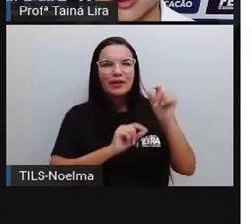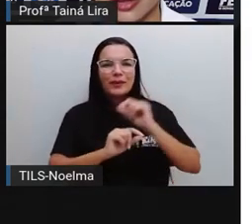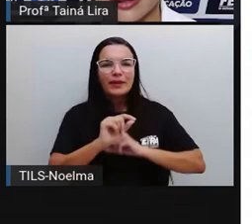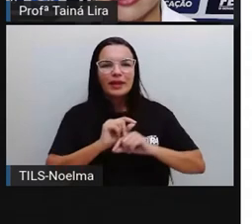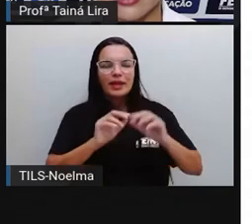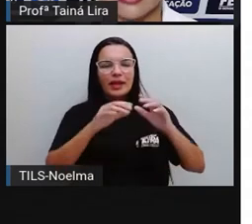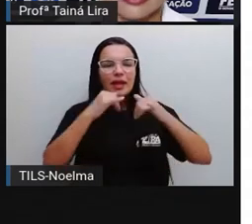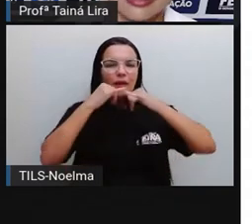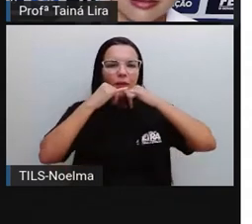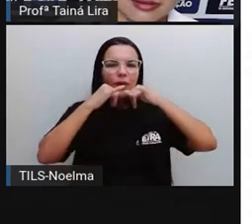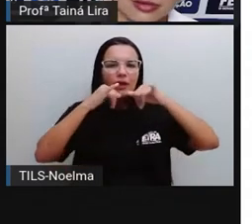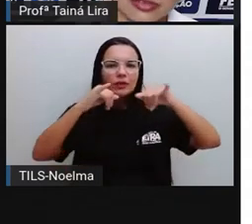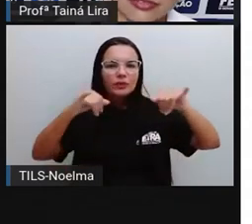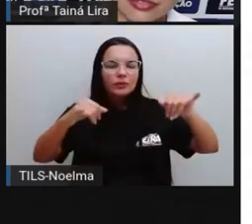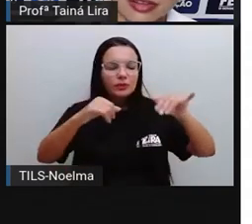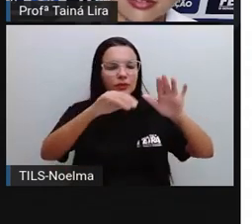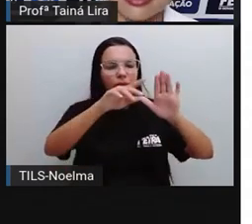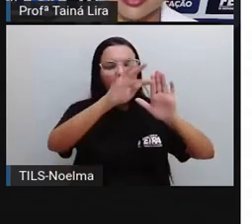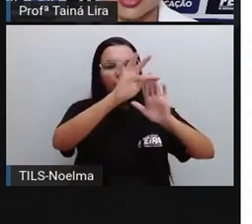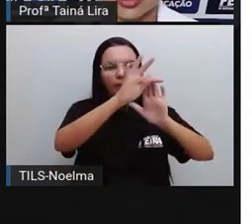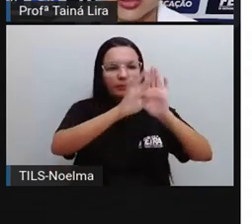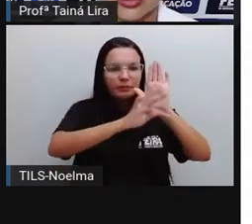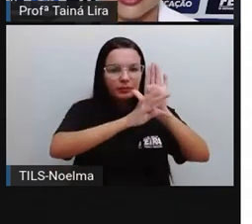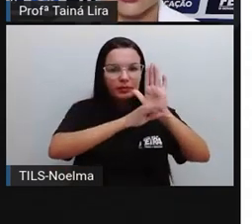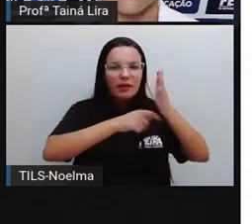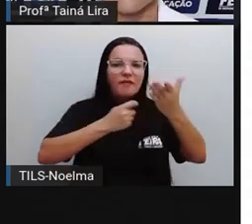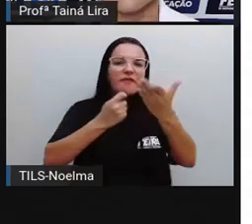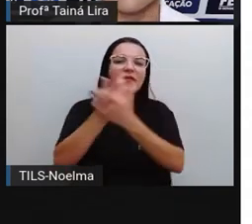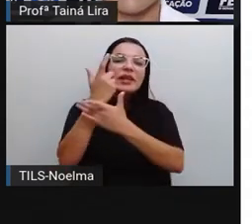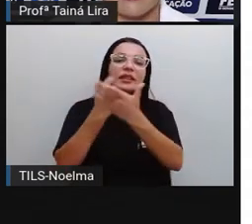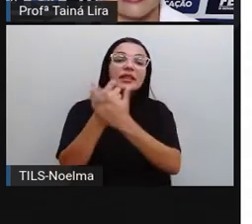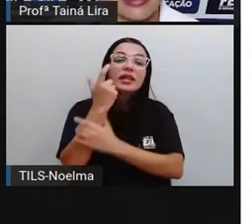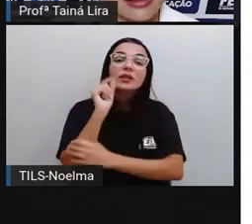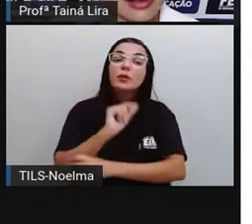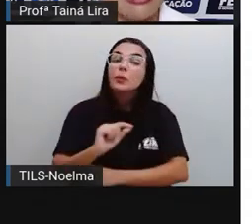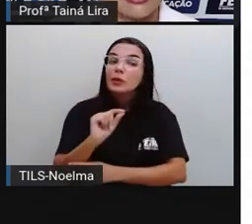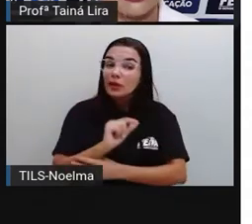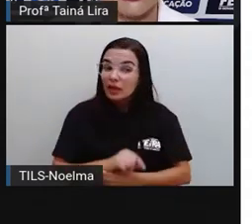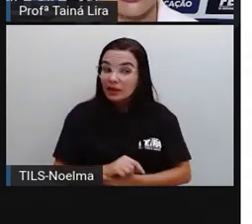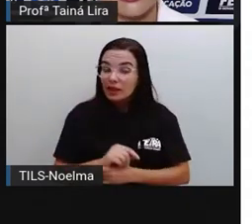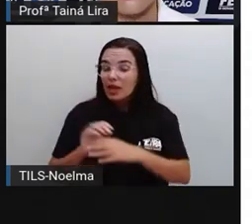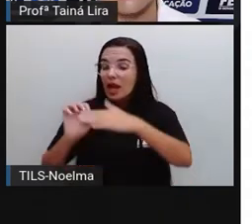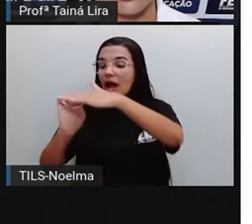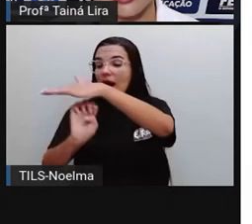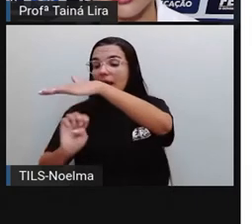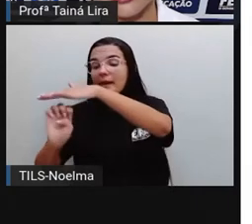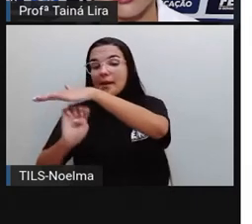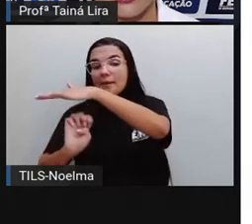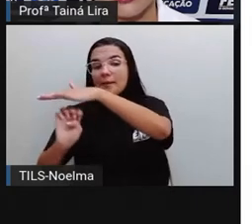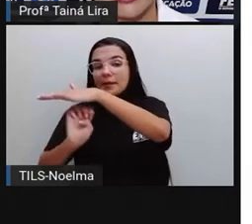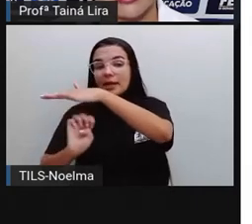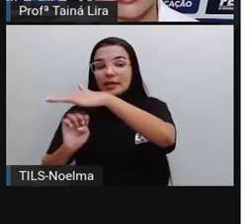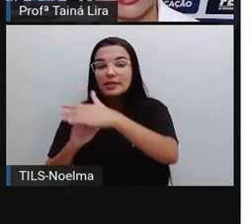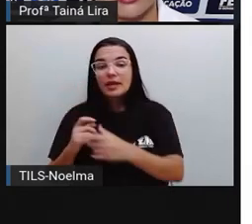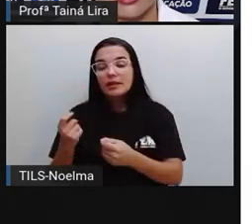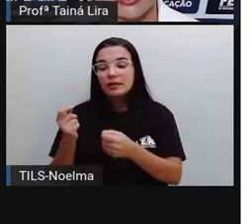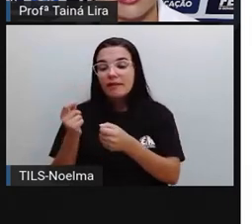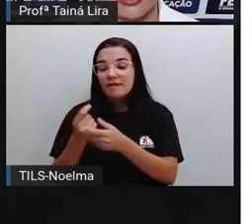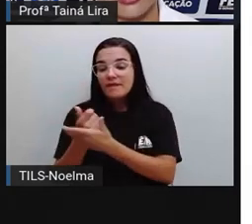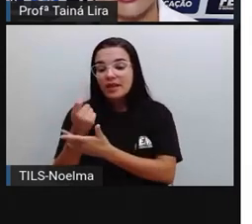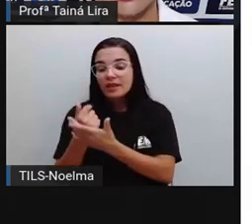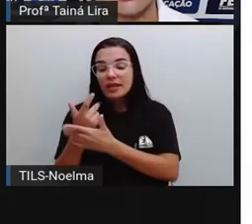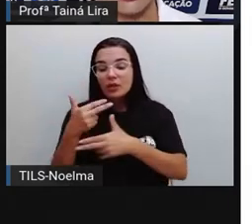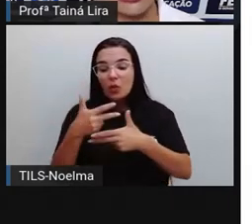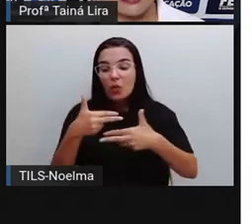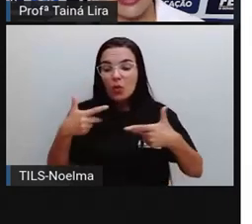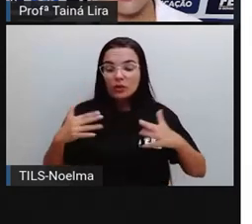escolar em até 12 vezes sem juros. Então, material aí de volta às aulas. Quem é que compra material de volta às